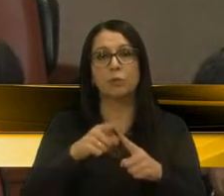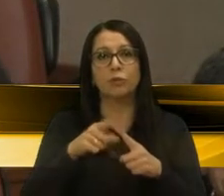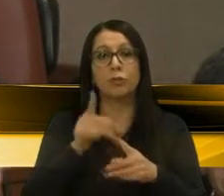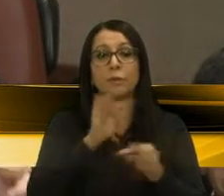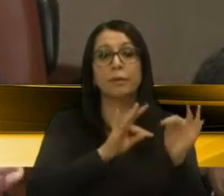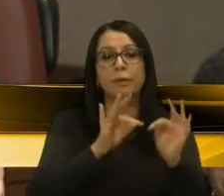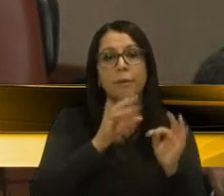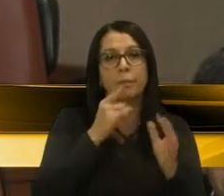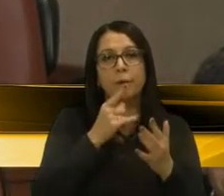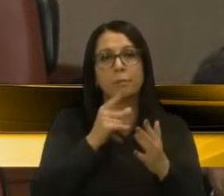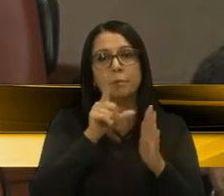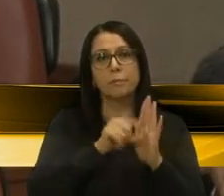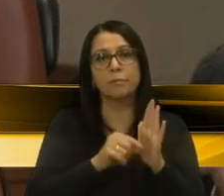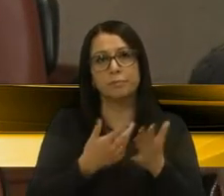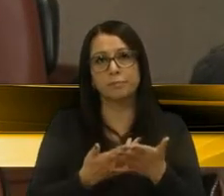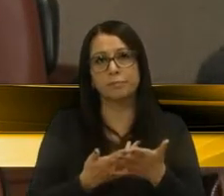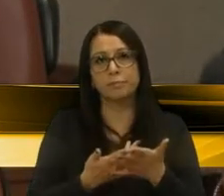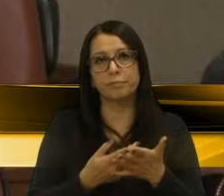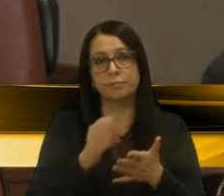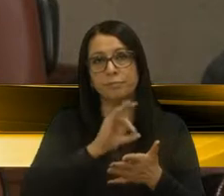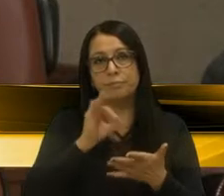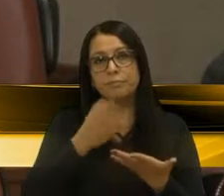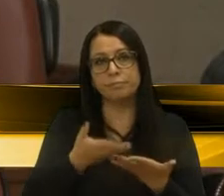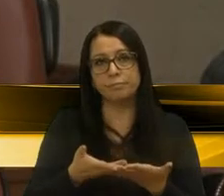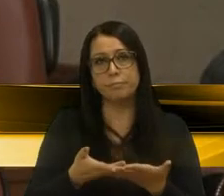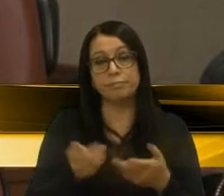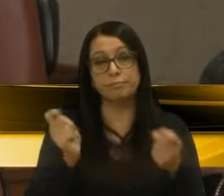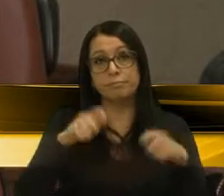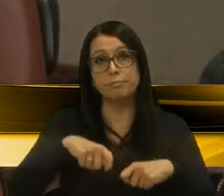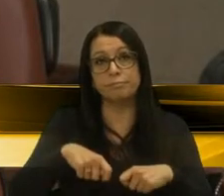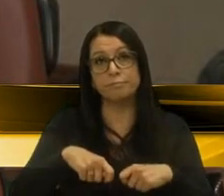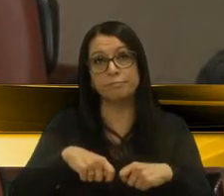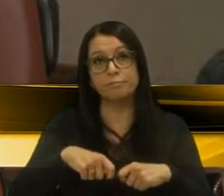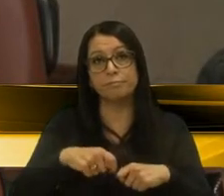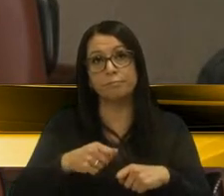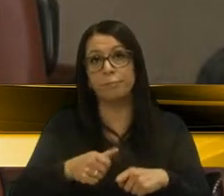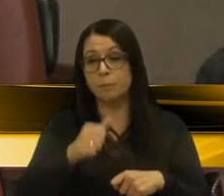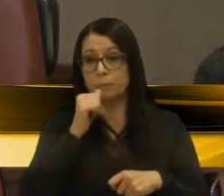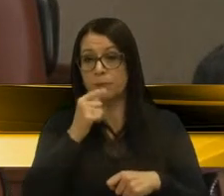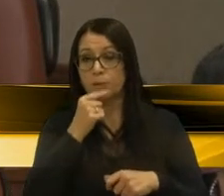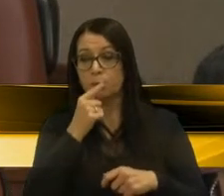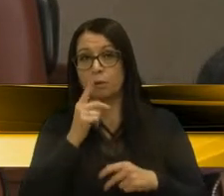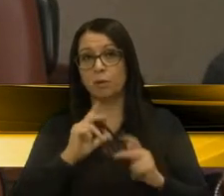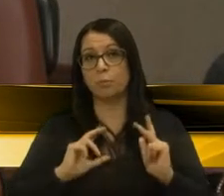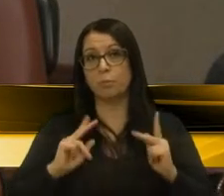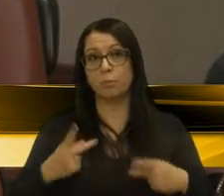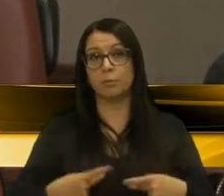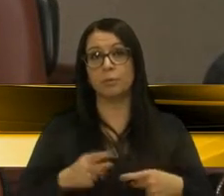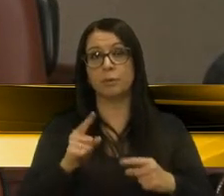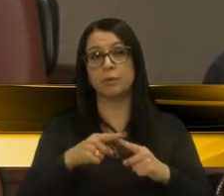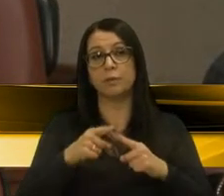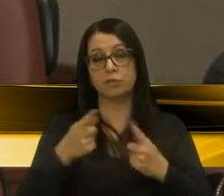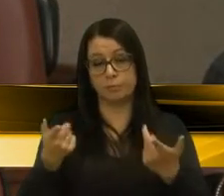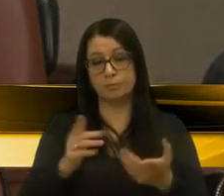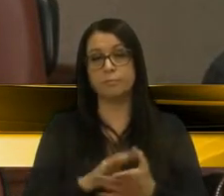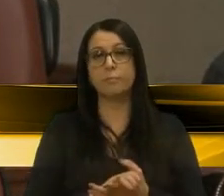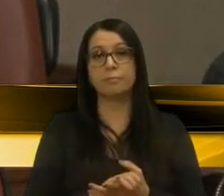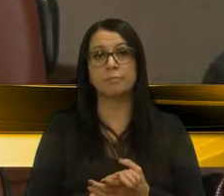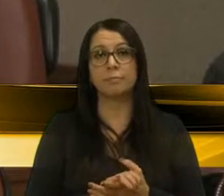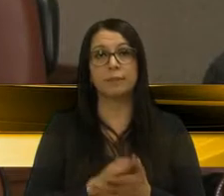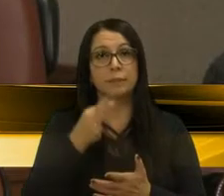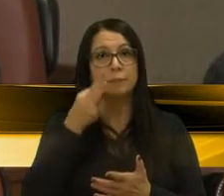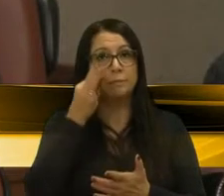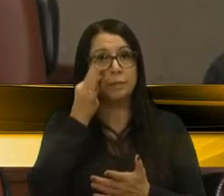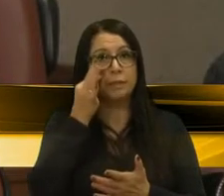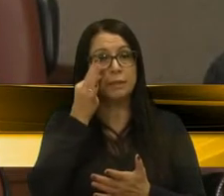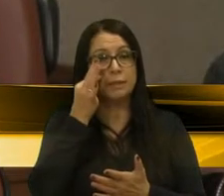tratamento para você reduzir o percentual possível para consumo humano desse tipo de agrotóxico presente